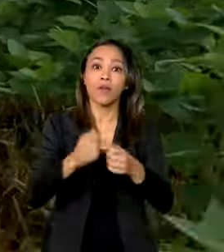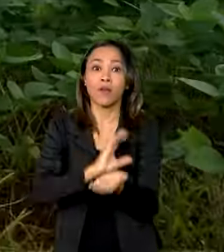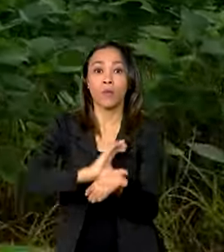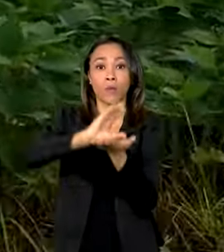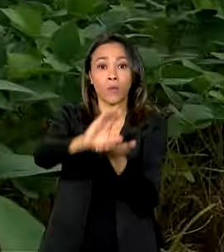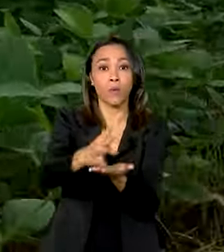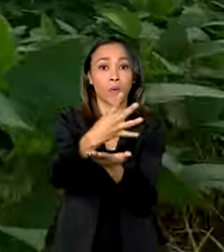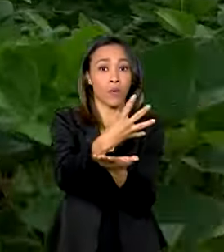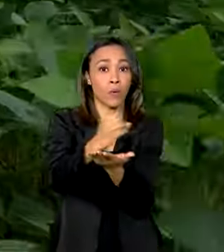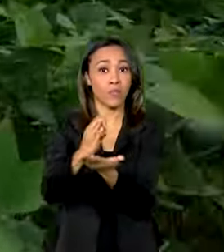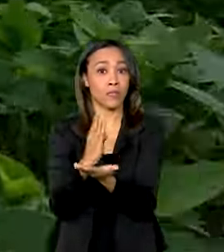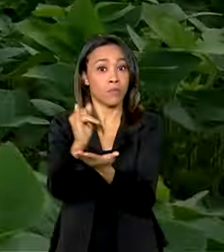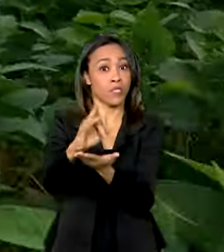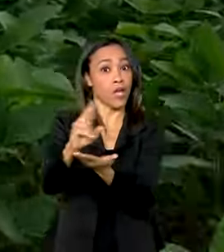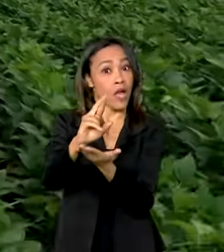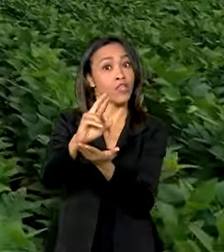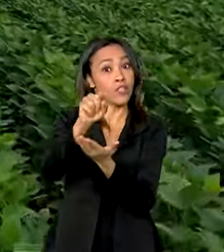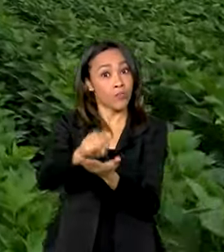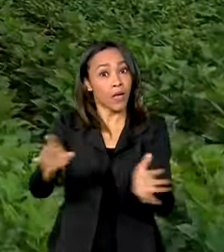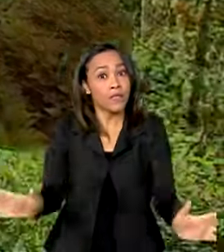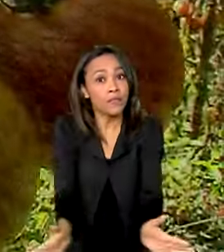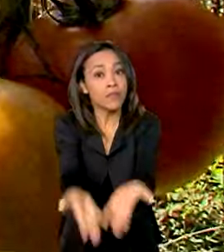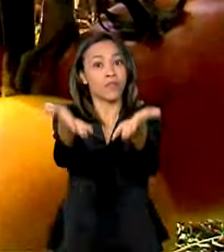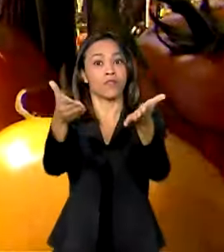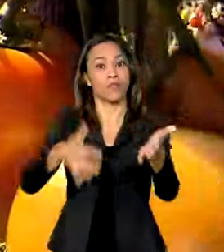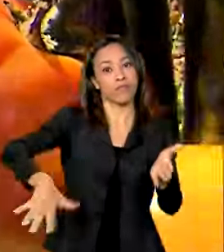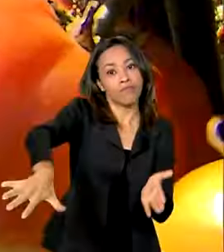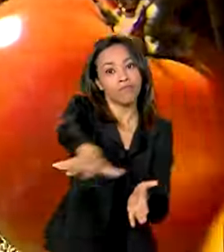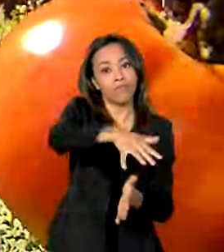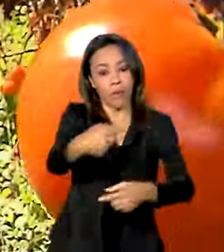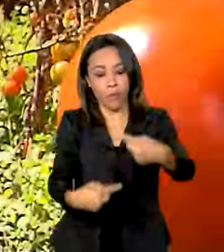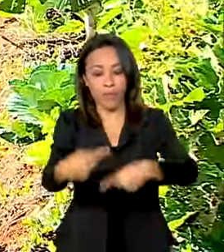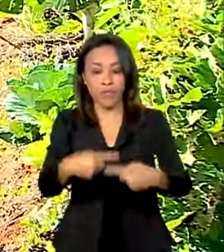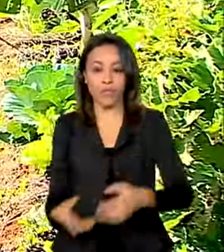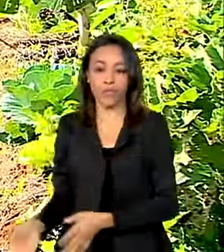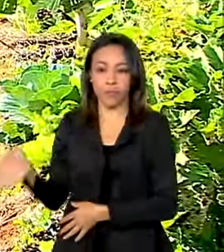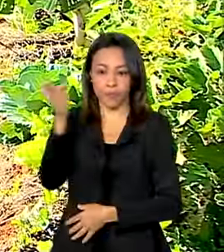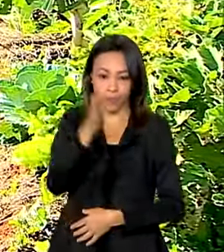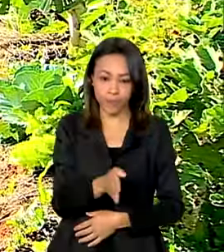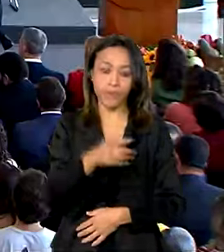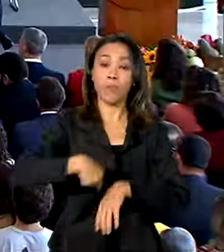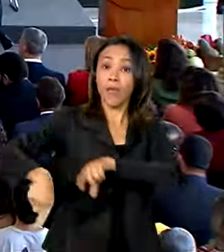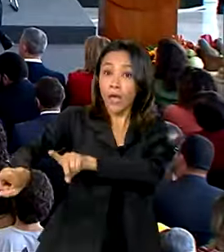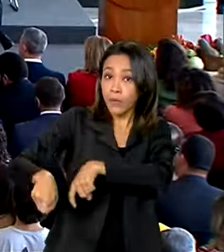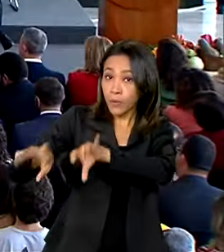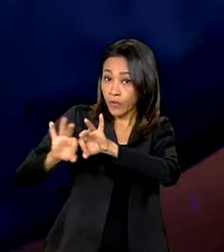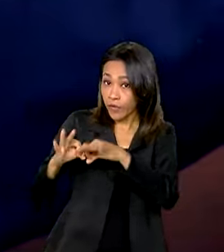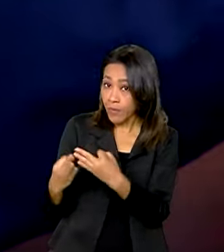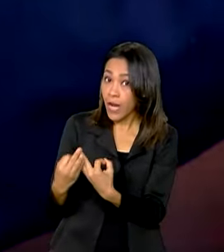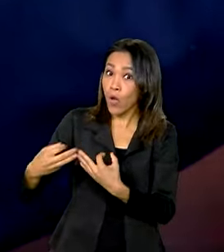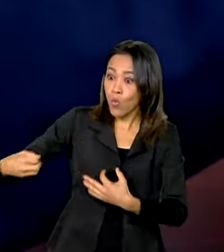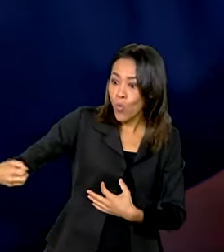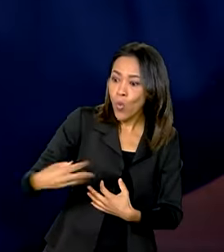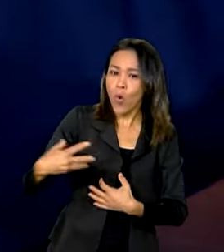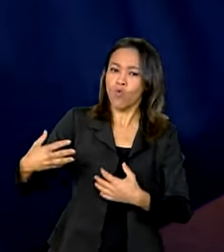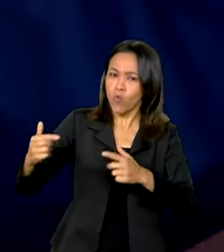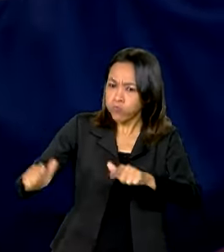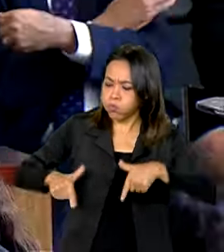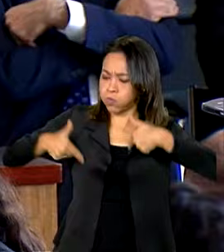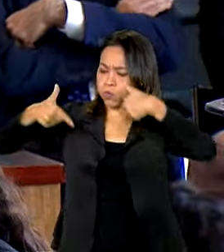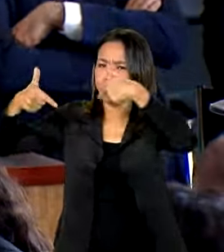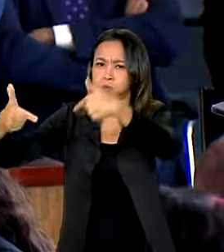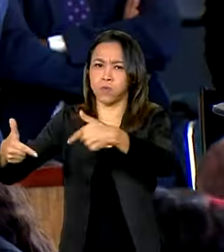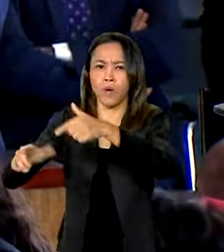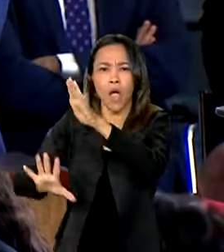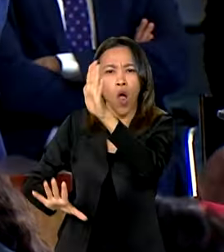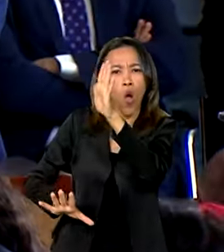linhas de crédito, incentivos e políticas agrícolas. A agricultura familiar também ganhou um novo impulso com investimento